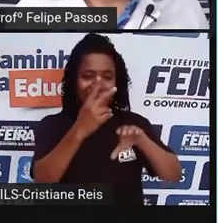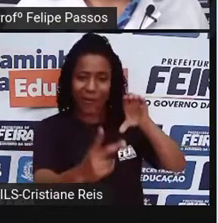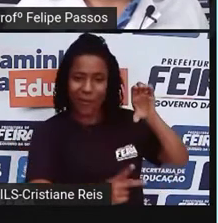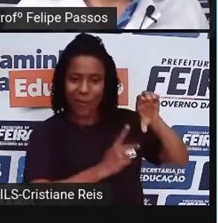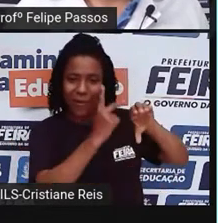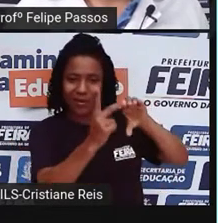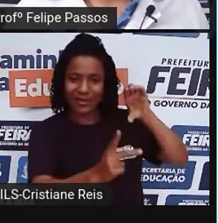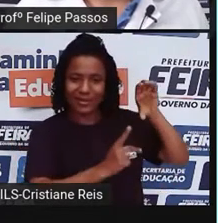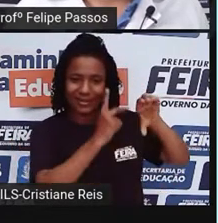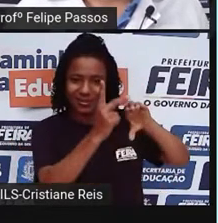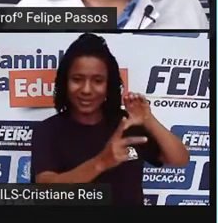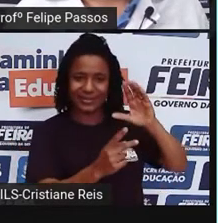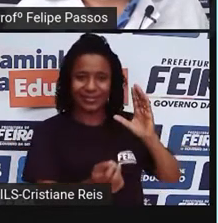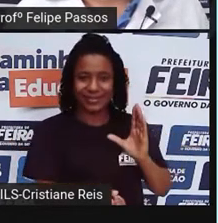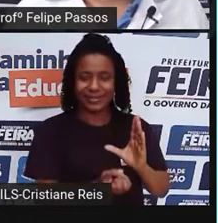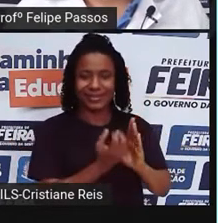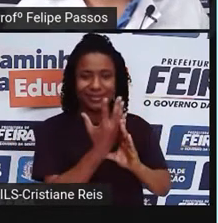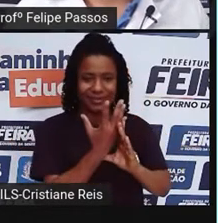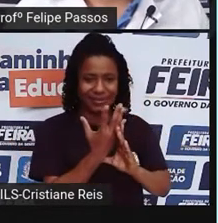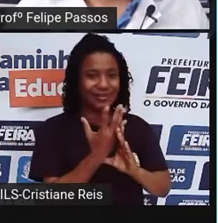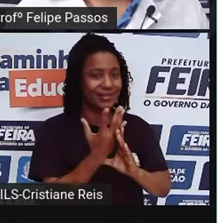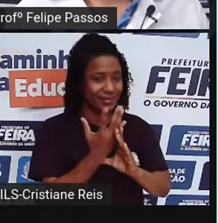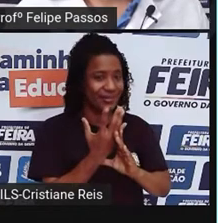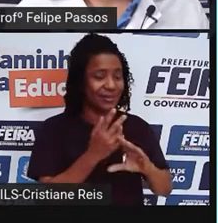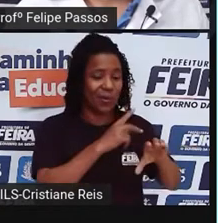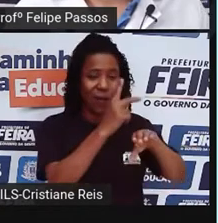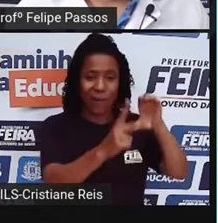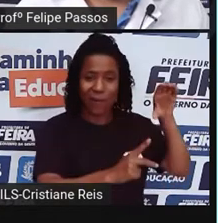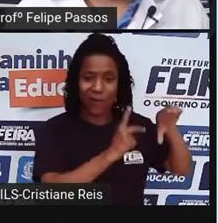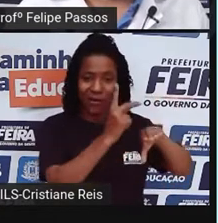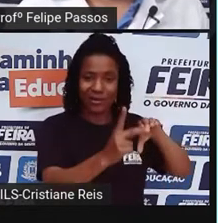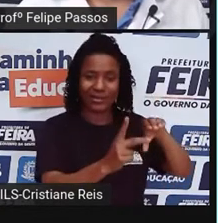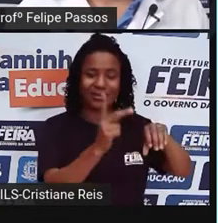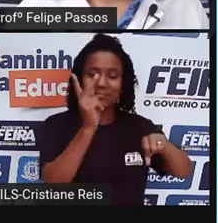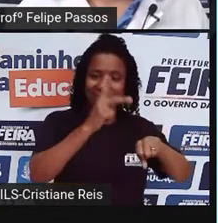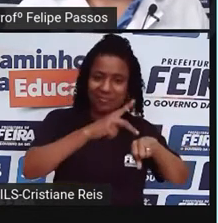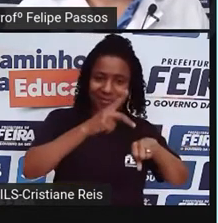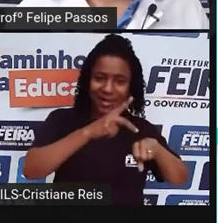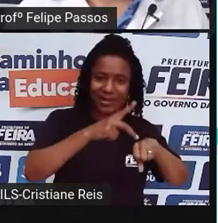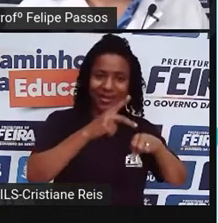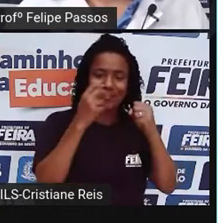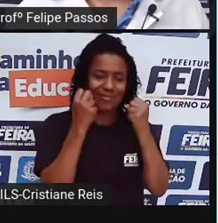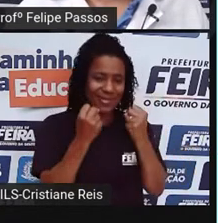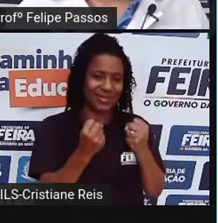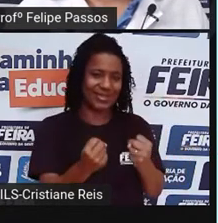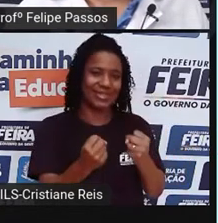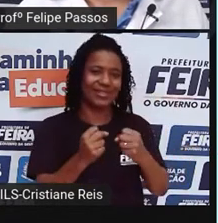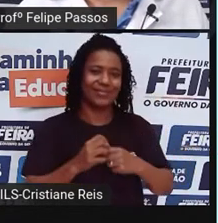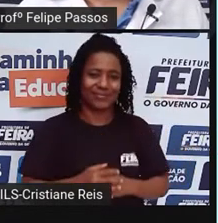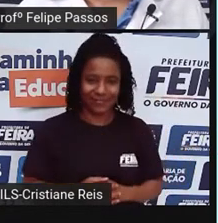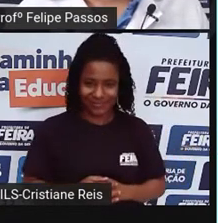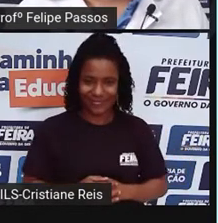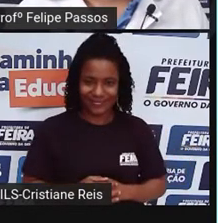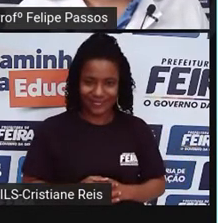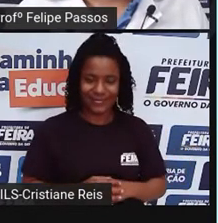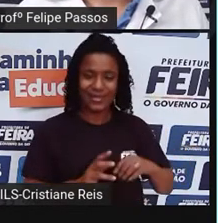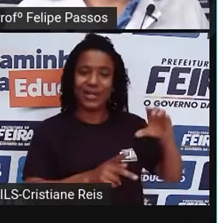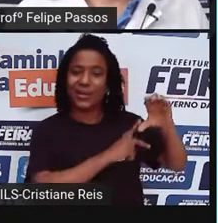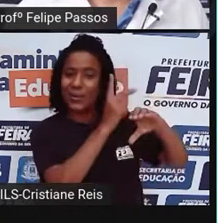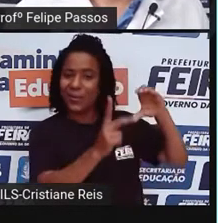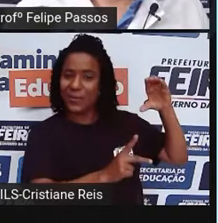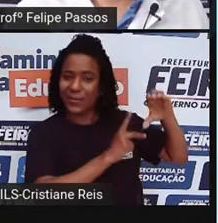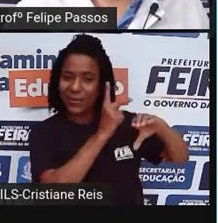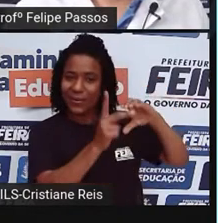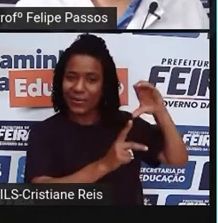acredite, já existiram rodas de pedra pesadas, mas o fato dela ser redondinha